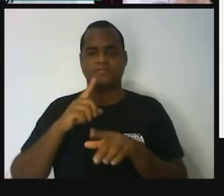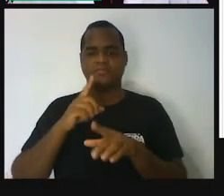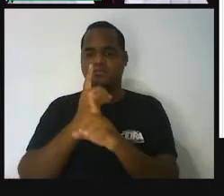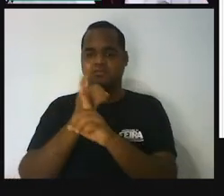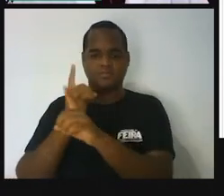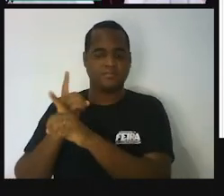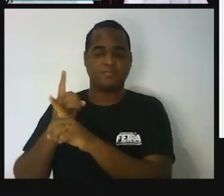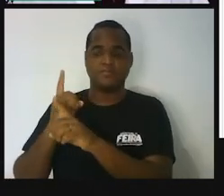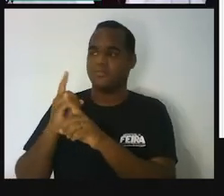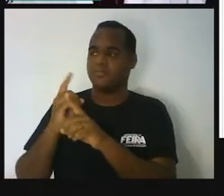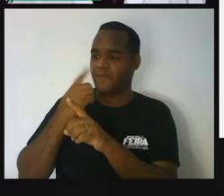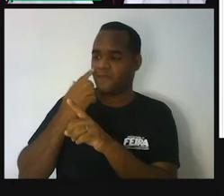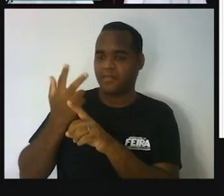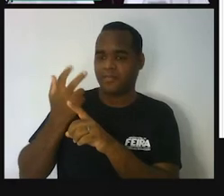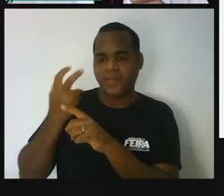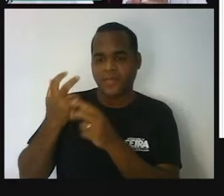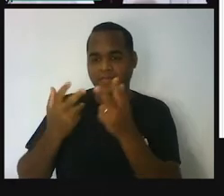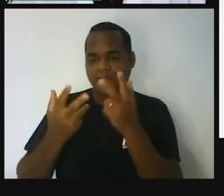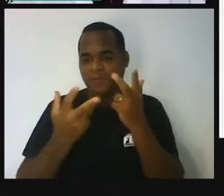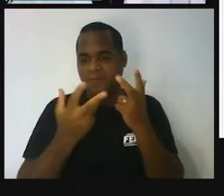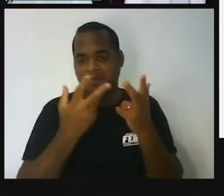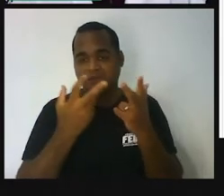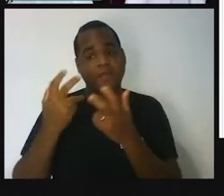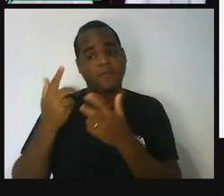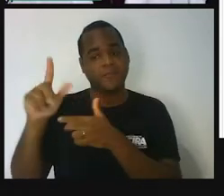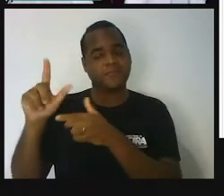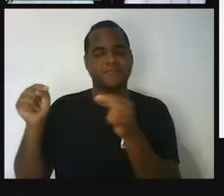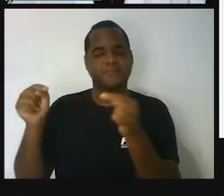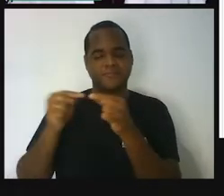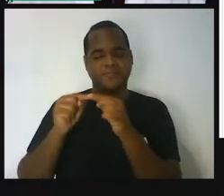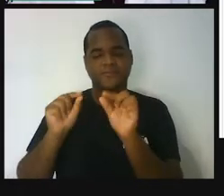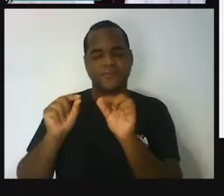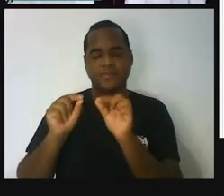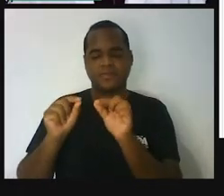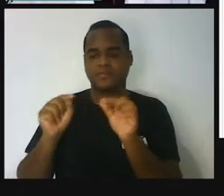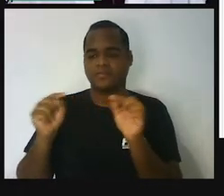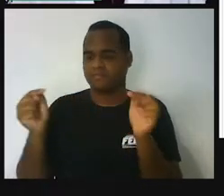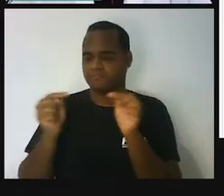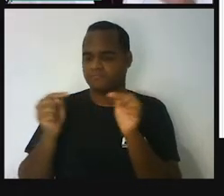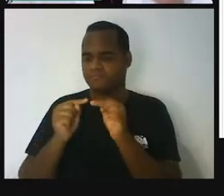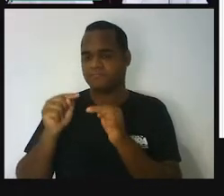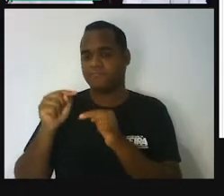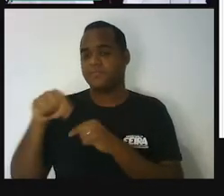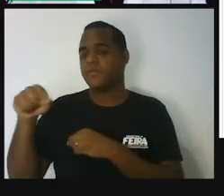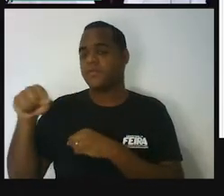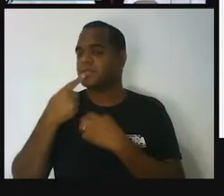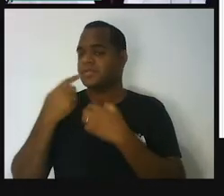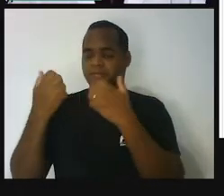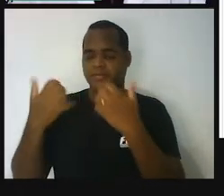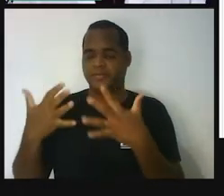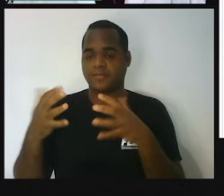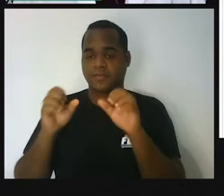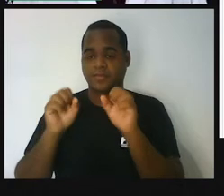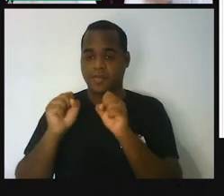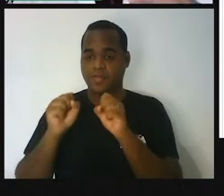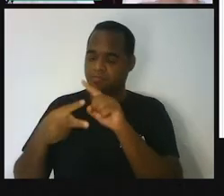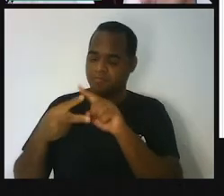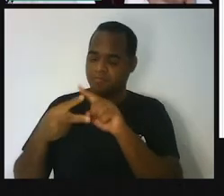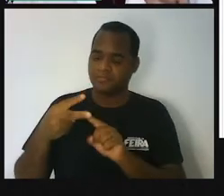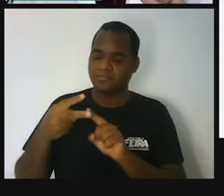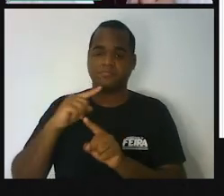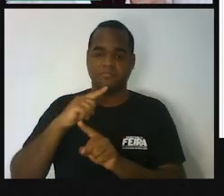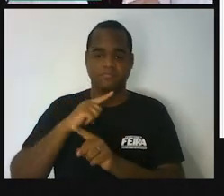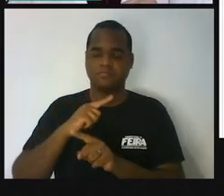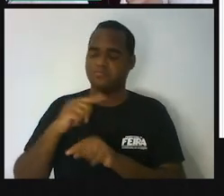volta tem que ter alguma coisa. Nesse caso, nós estamos falando de coisas que têm duas dimensões.